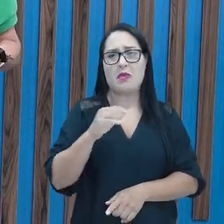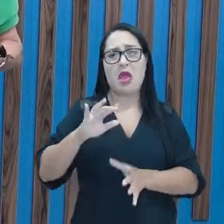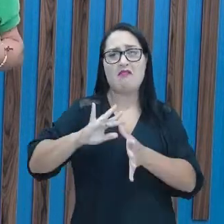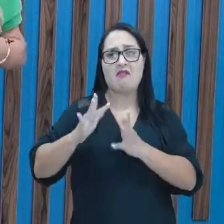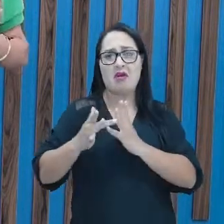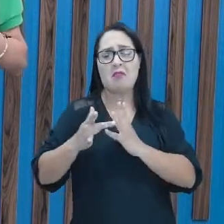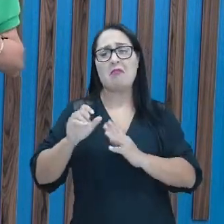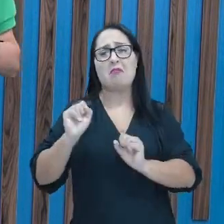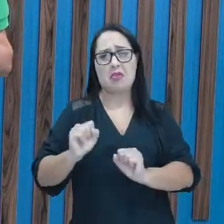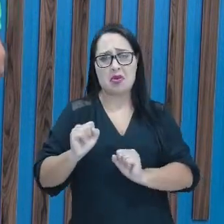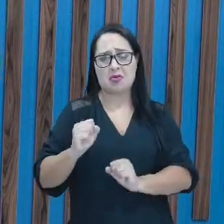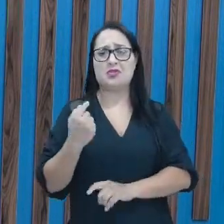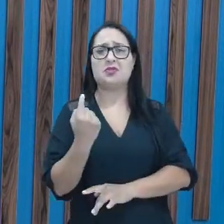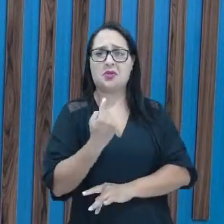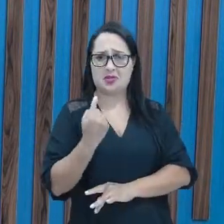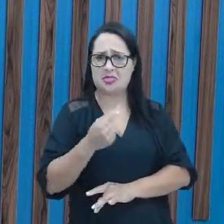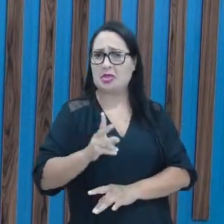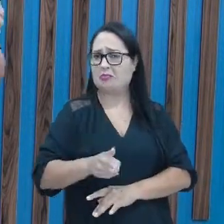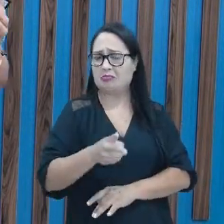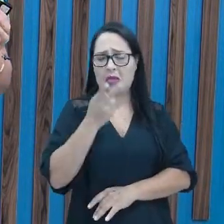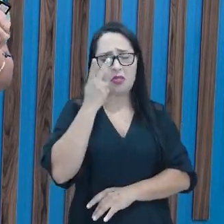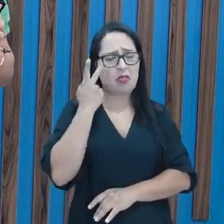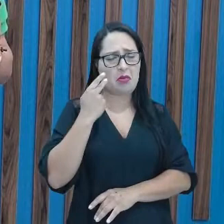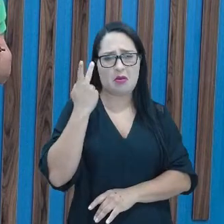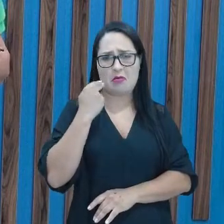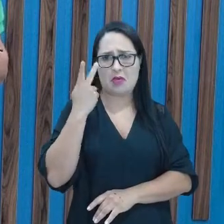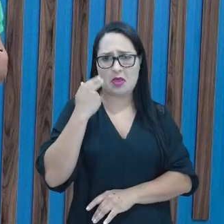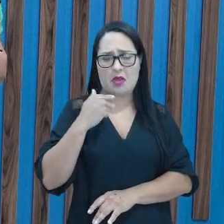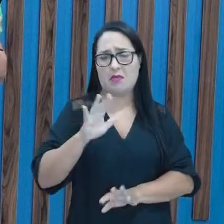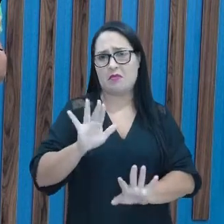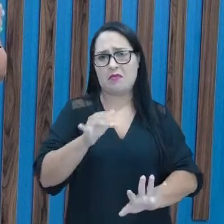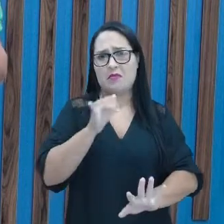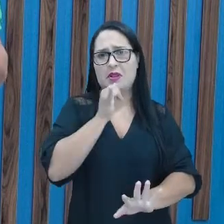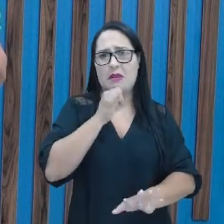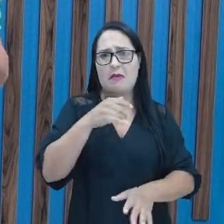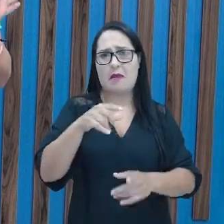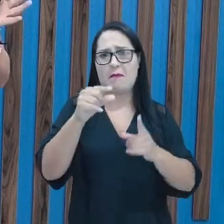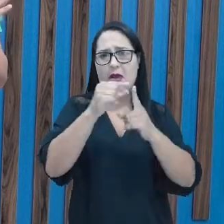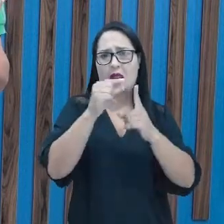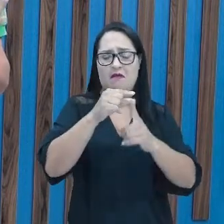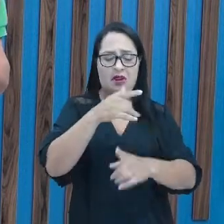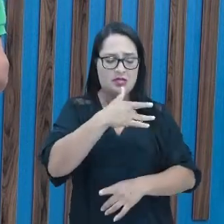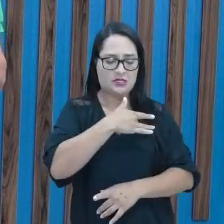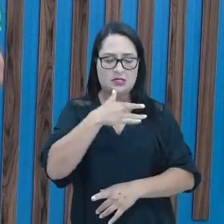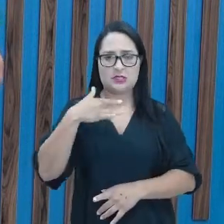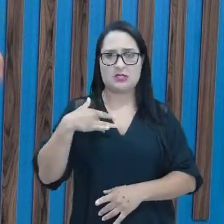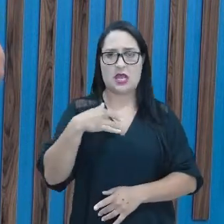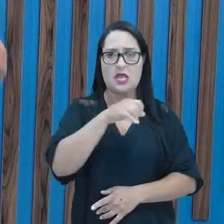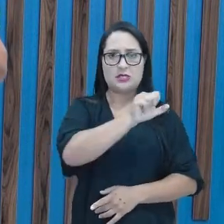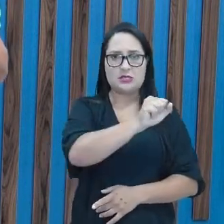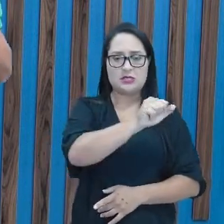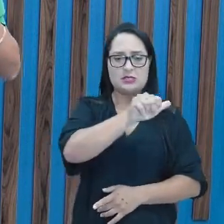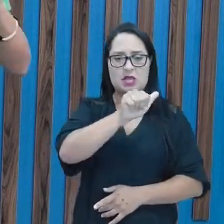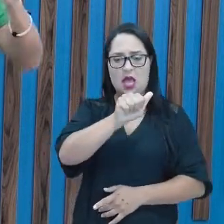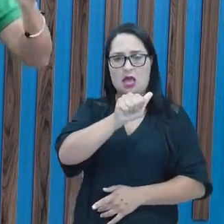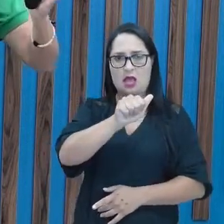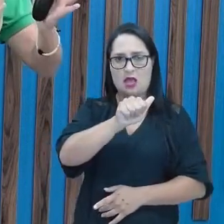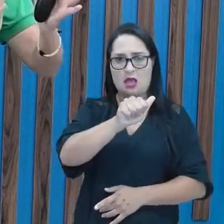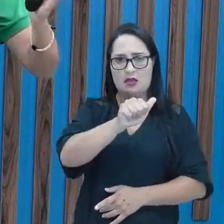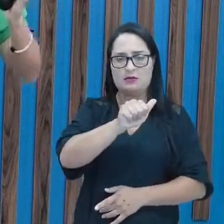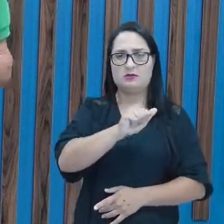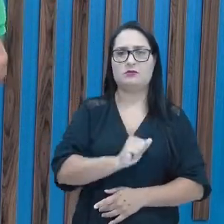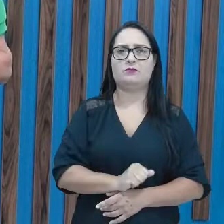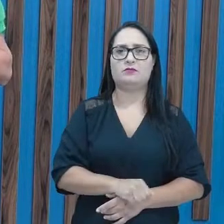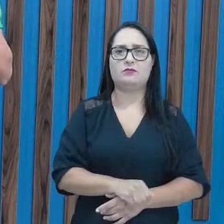falei ontem. Então, por exemplo, na palavra saúde. Você dividindo a palavra saúde, fica sa